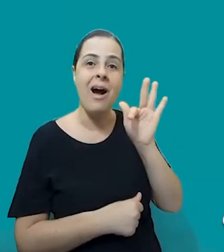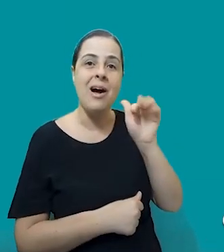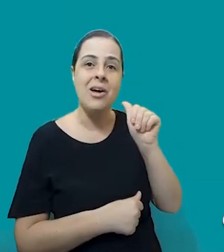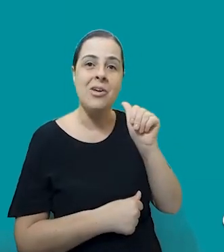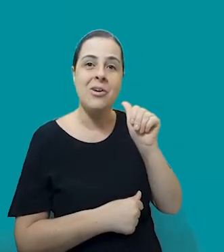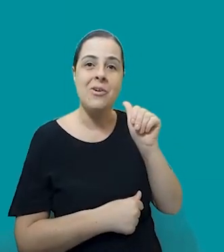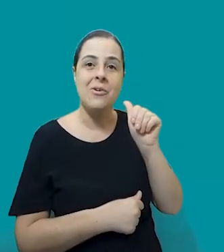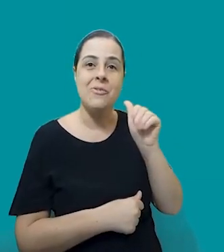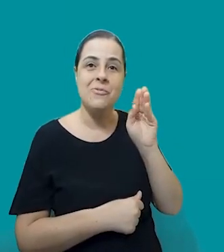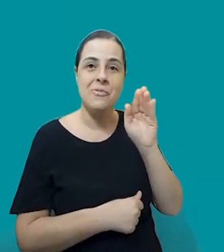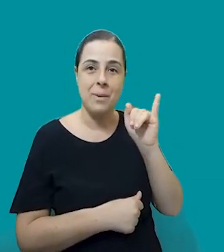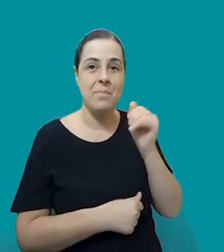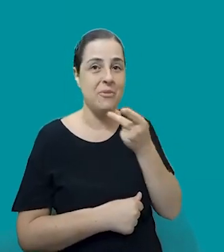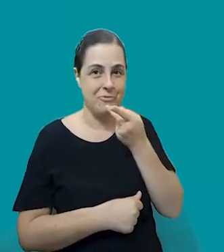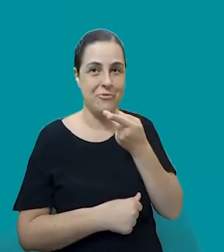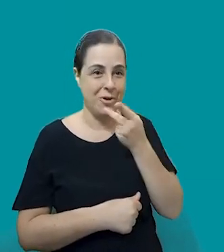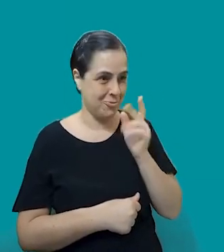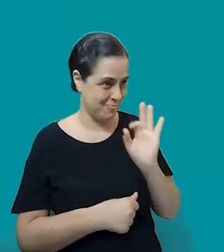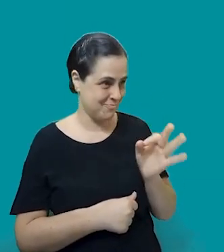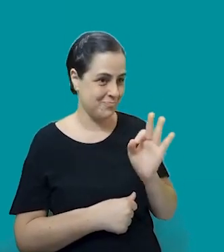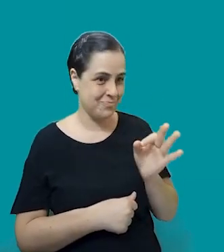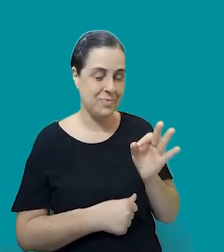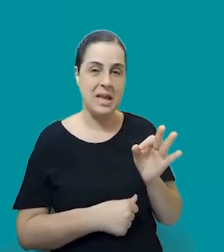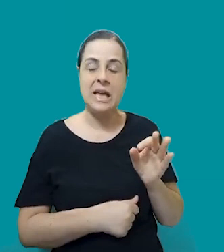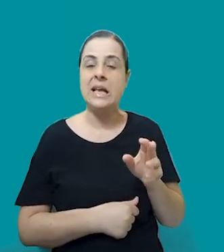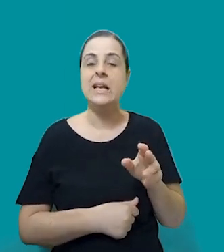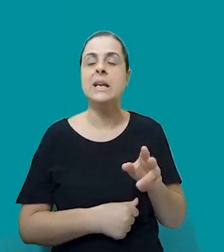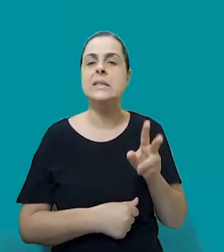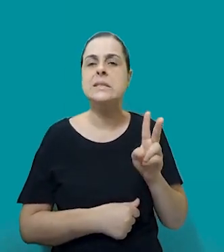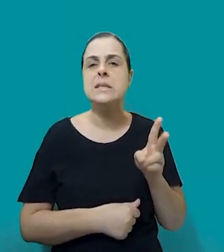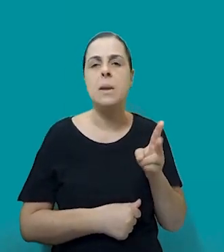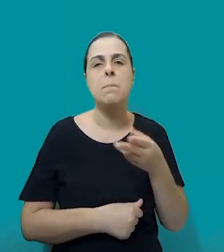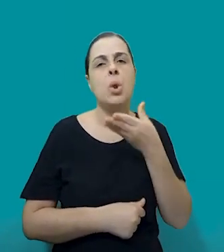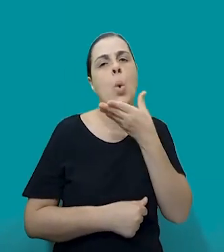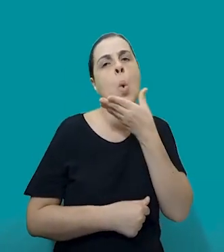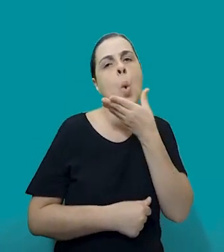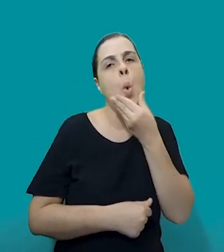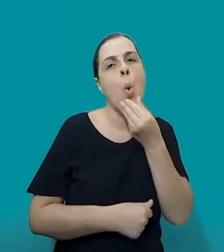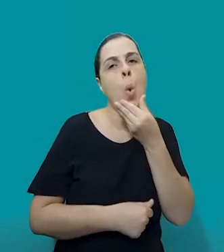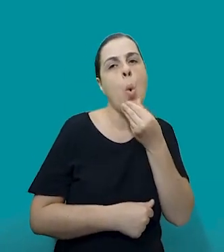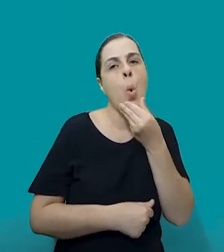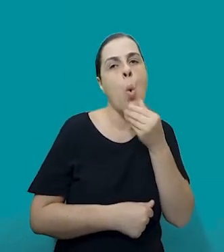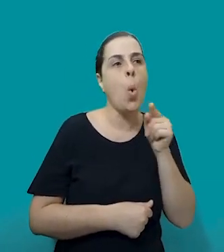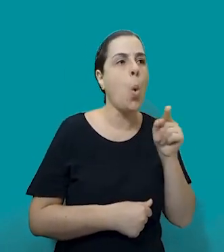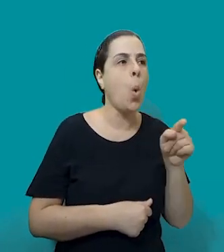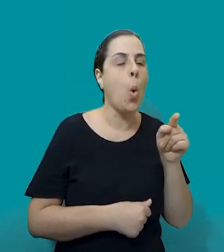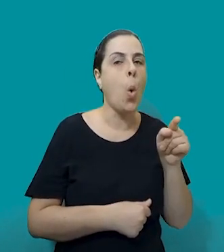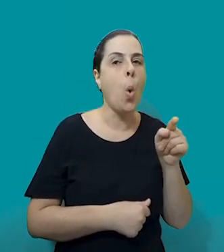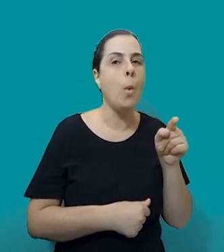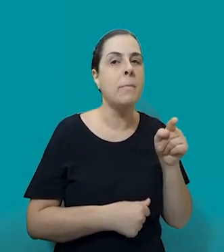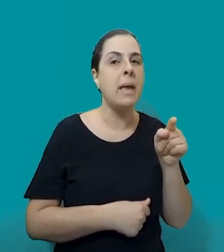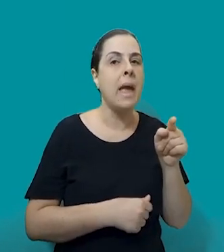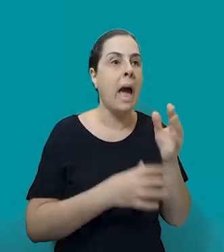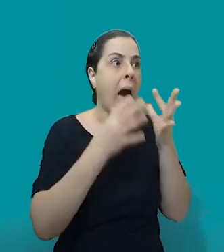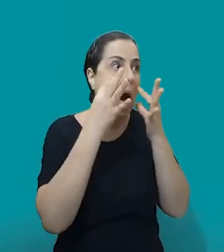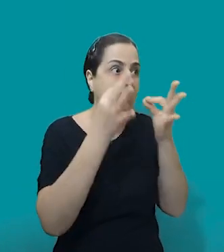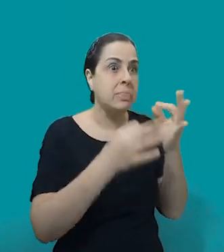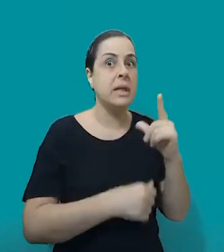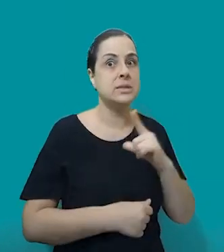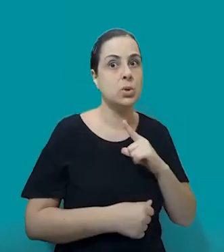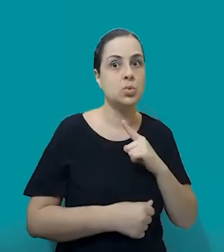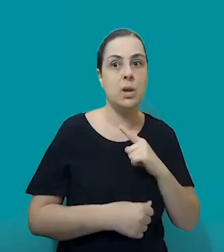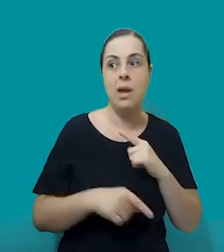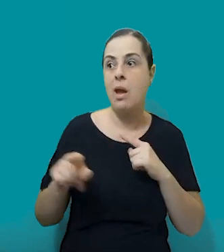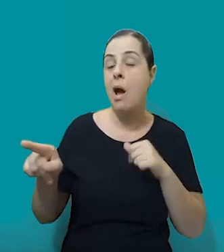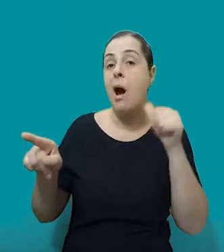viu muito o lado sempre dos homens envolvidos, pouco se ouviu da vítima. E aí acho que veio o Bahia